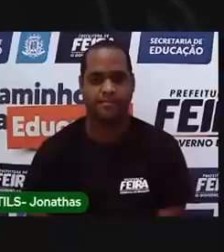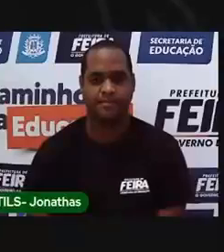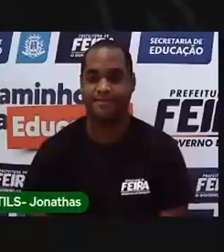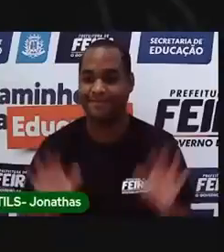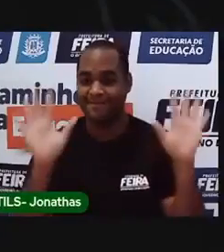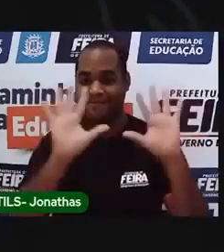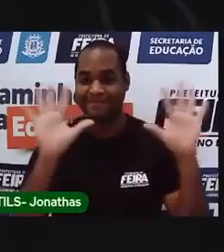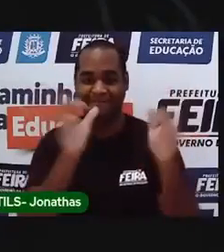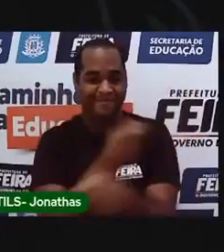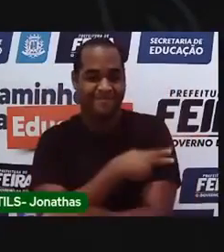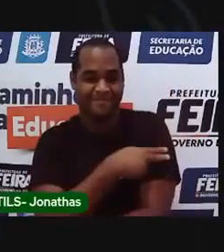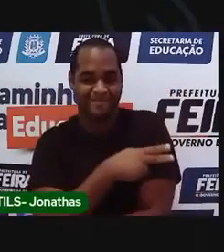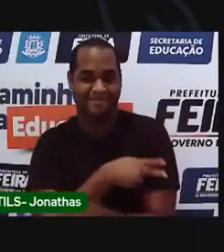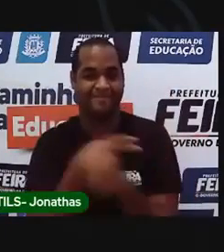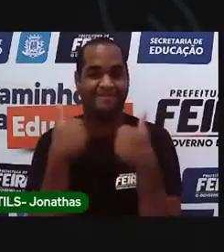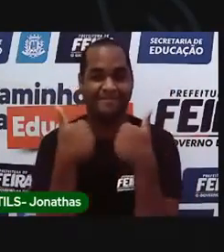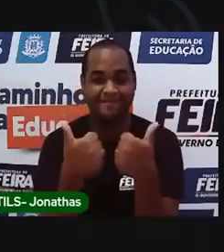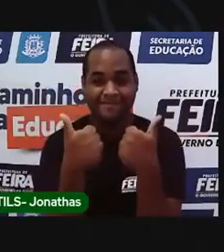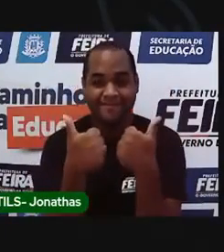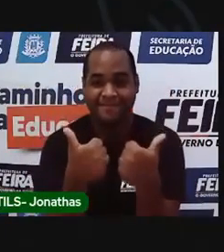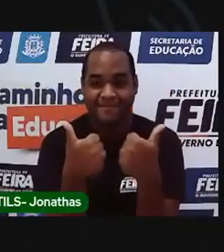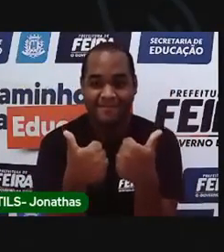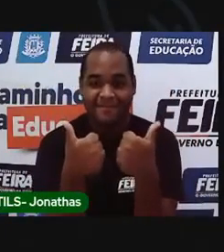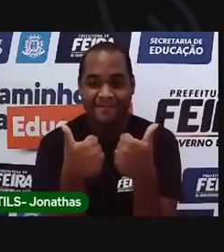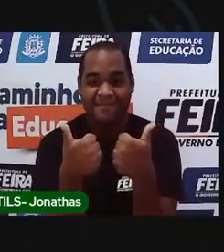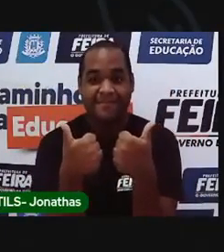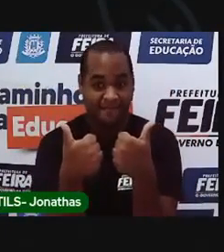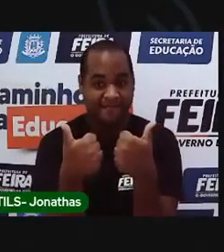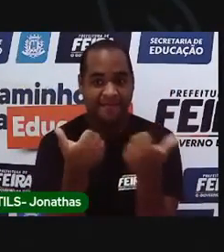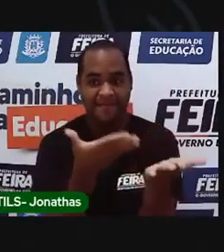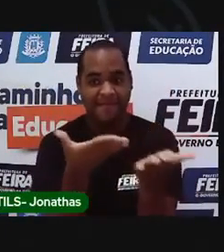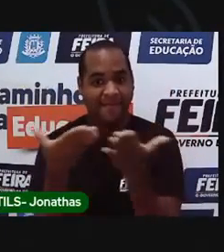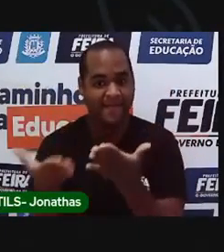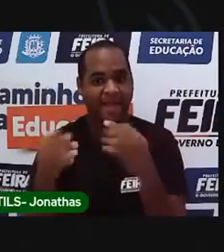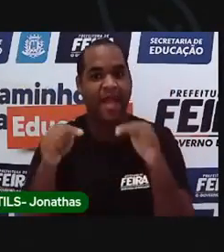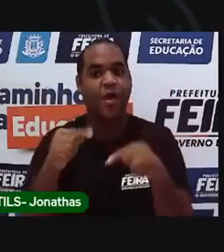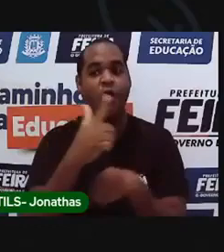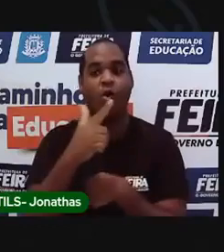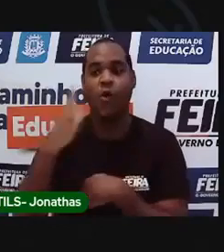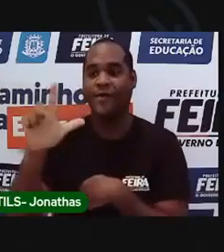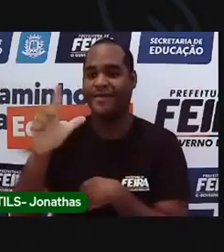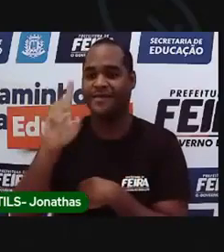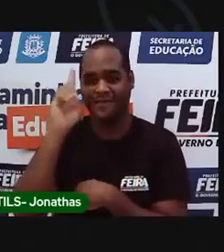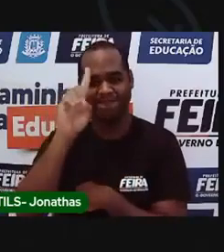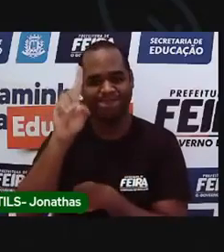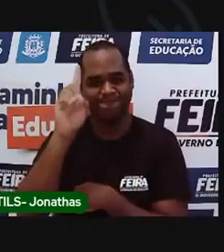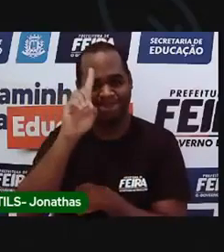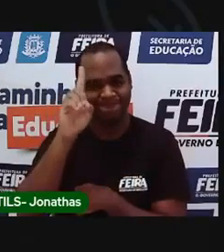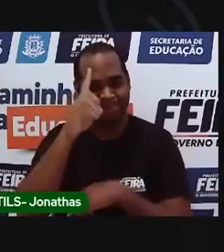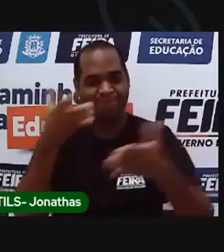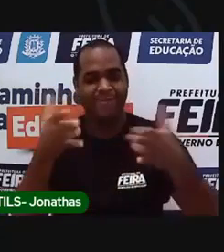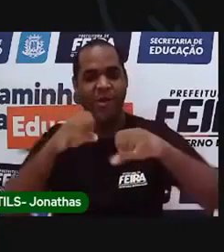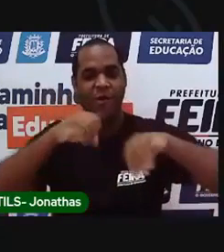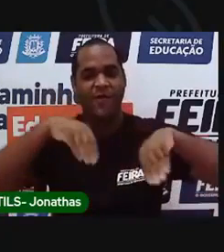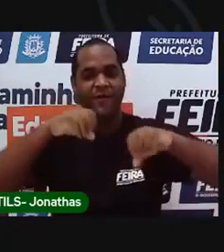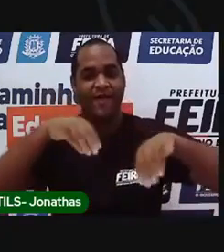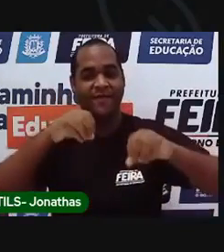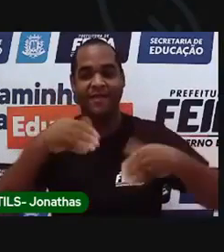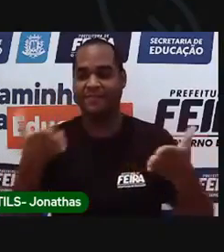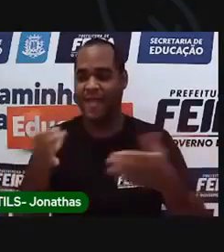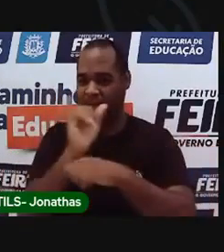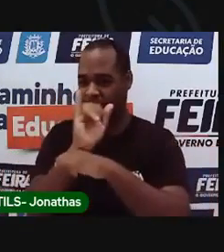Olá, segundo ano! Bem-vindos a mais um dia de aula aqui no nosso canal.